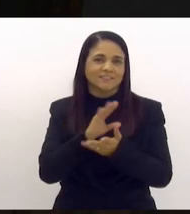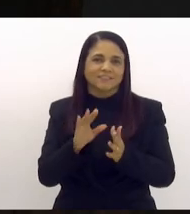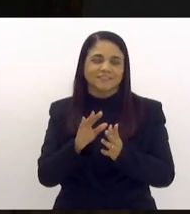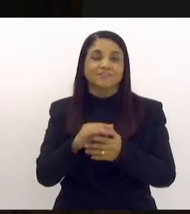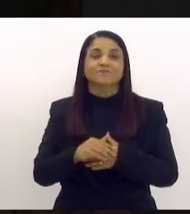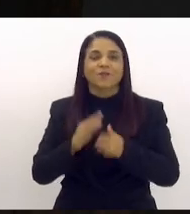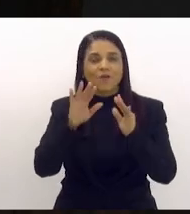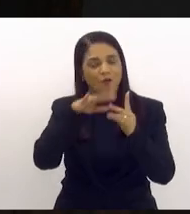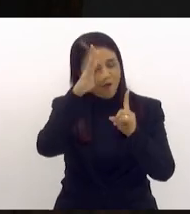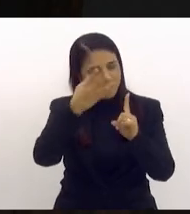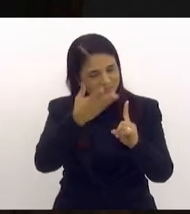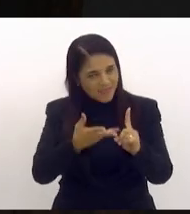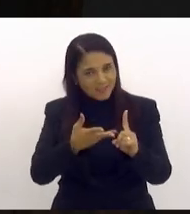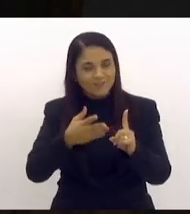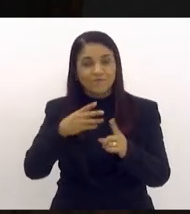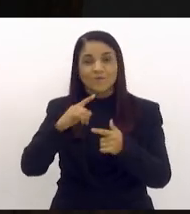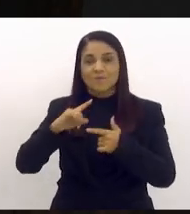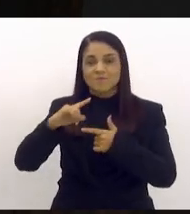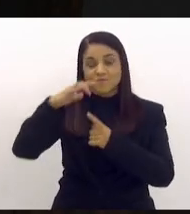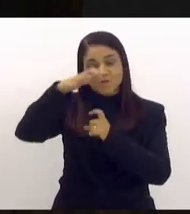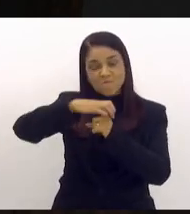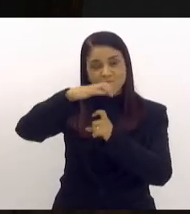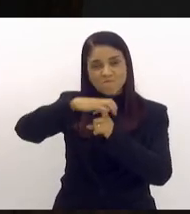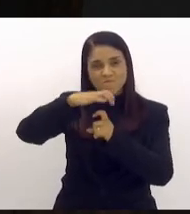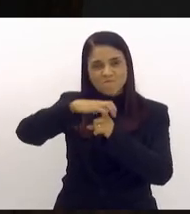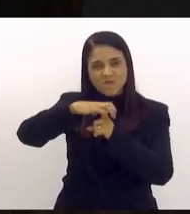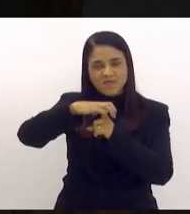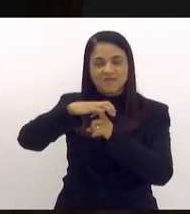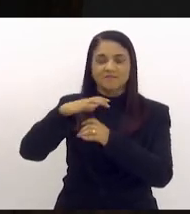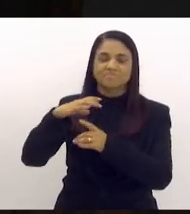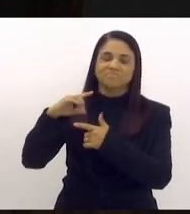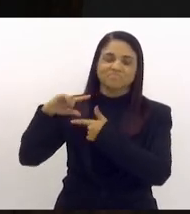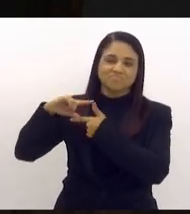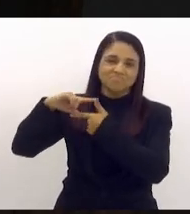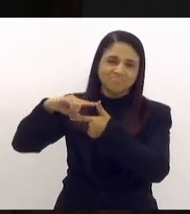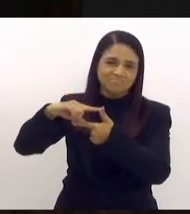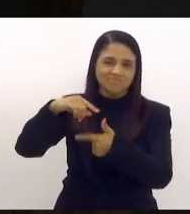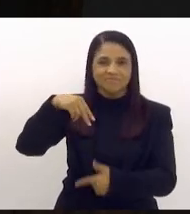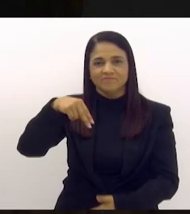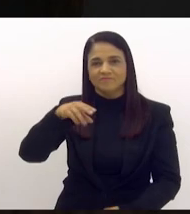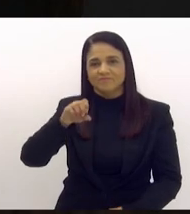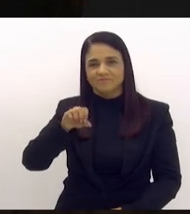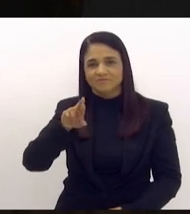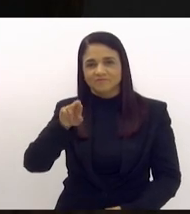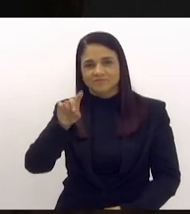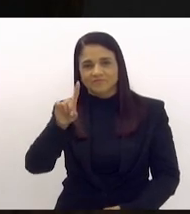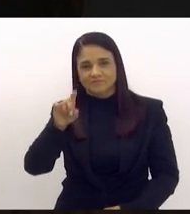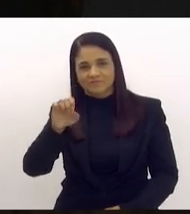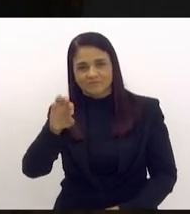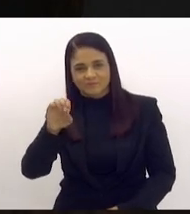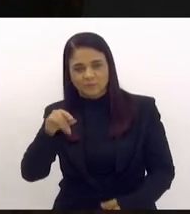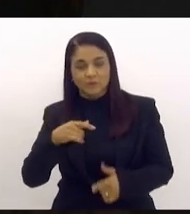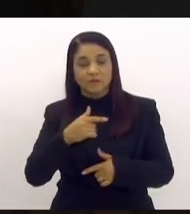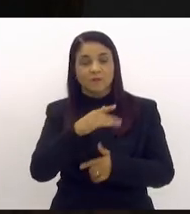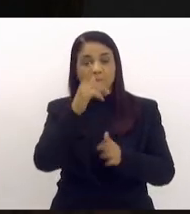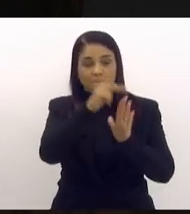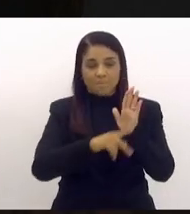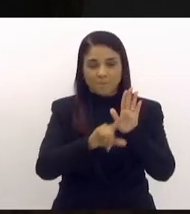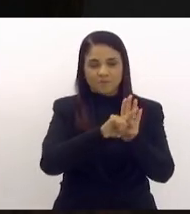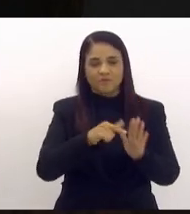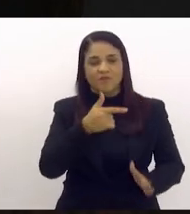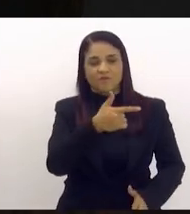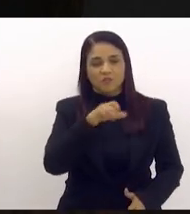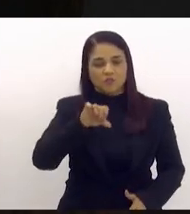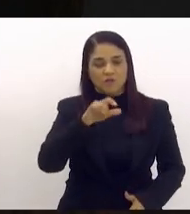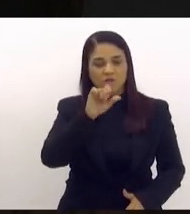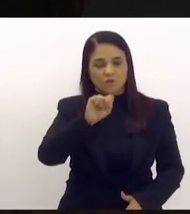homenagem foi para a feira de tradições nordestinas. Anuncio o projeto de lei número 2989 de